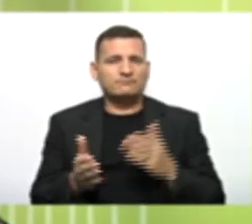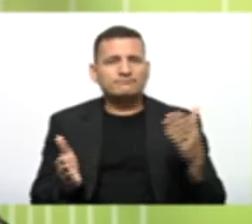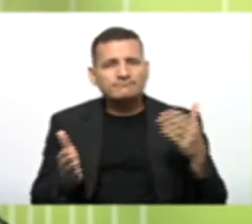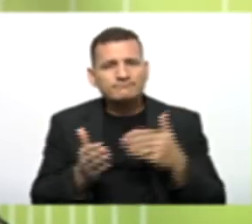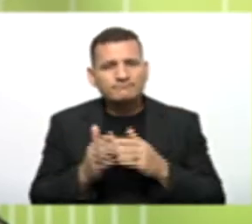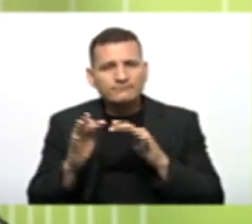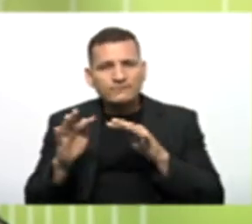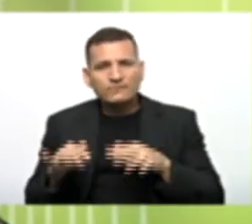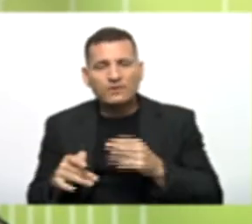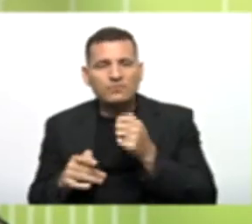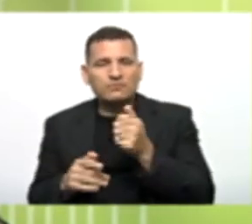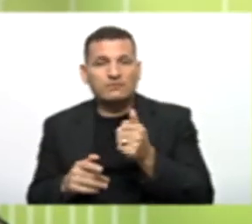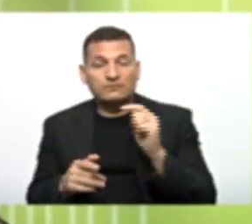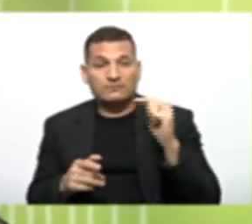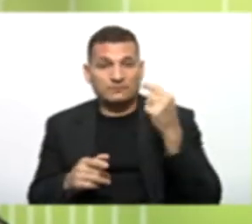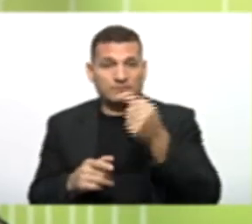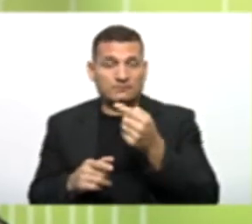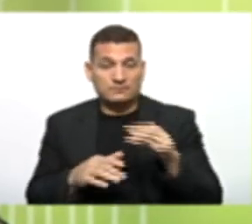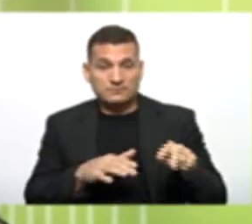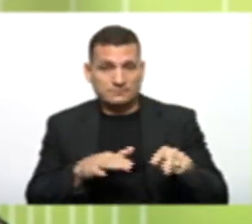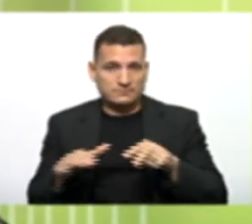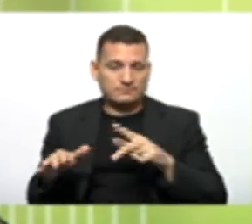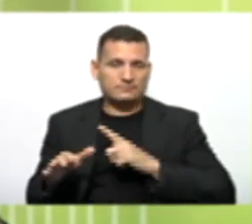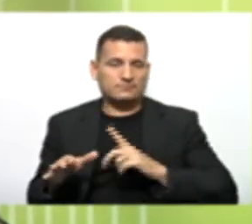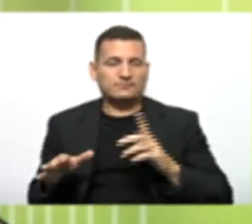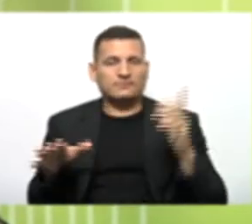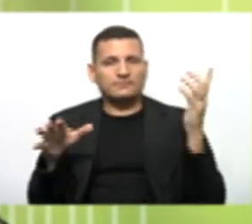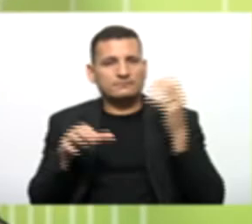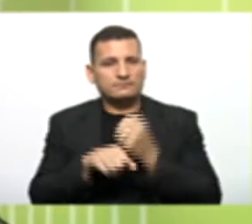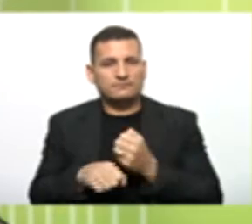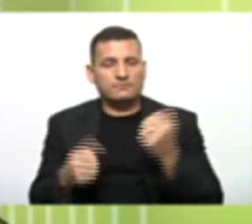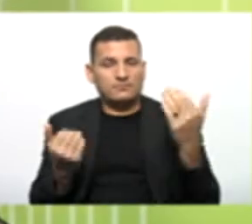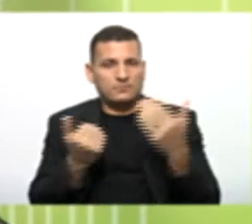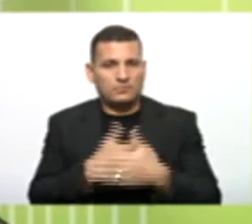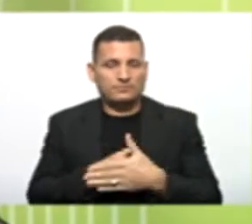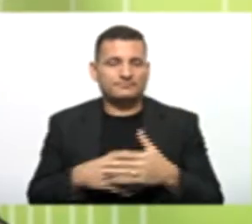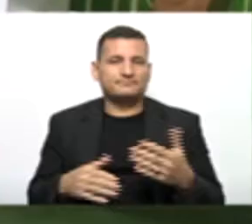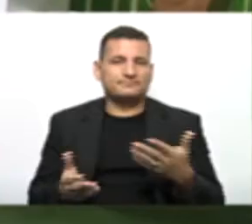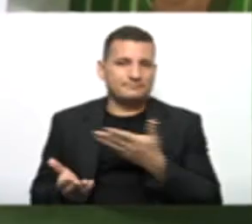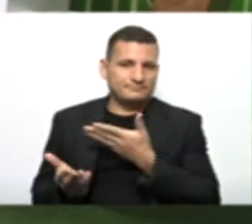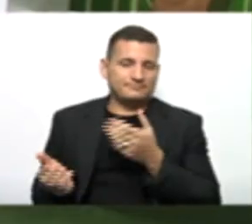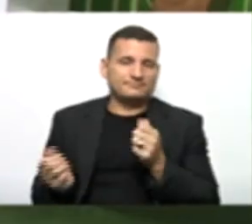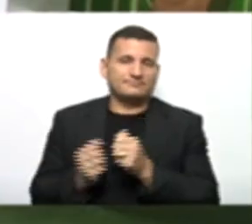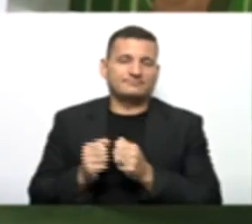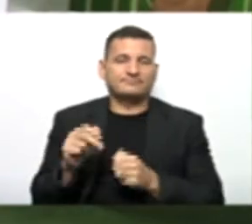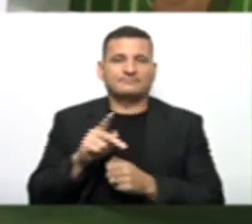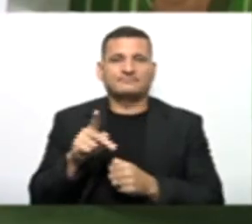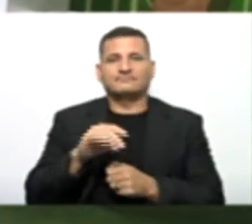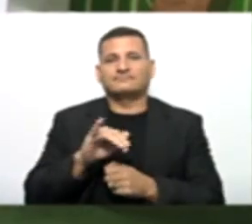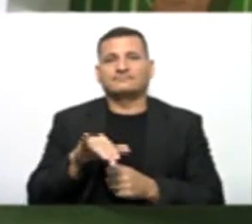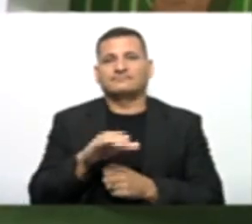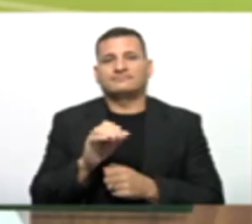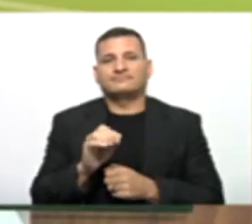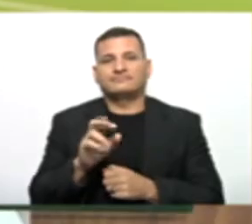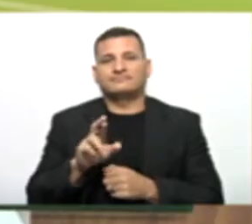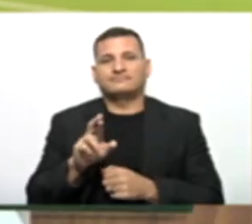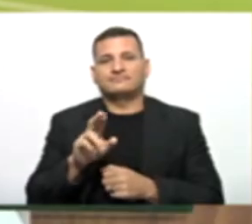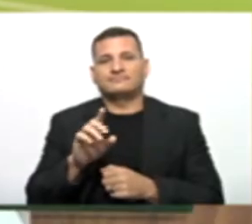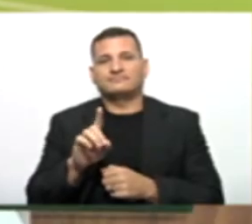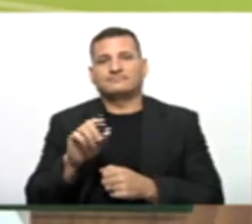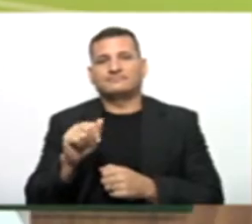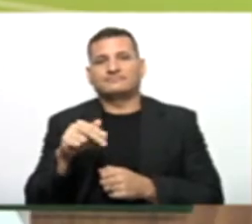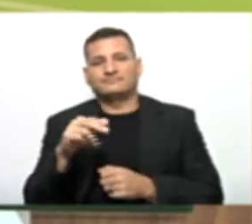vamos ter revisão e prova para finalizar a disciplina. E hoje eu estou aqui com o professor Jordano. Professor? Olá, professor. Tudo bem?